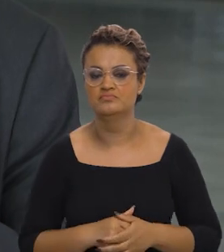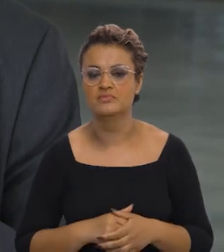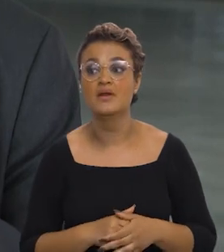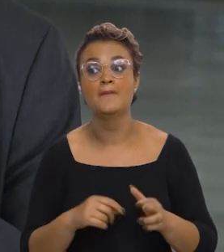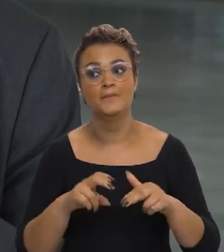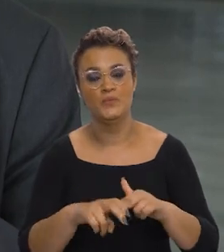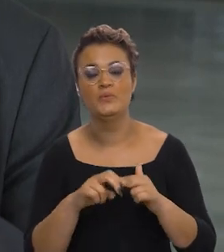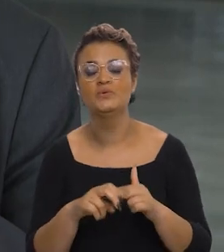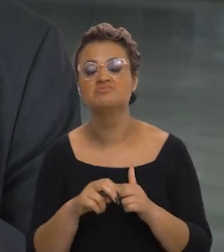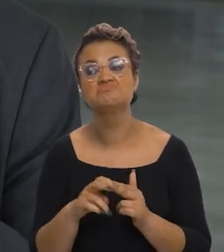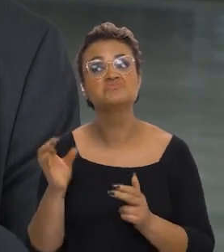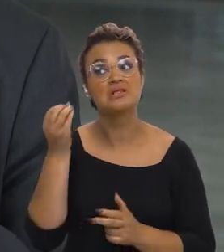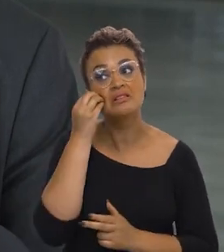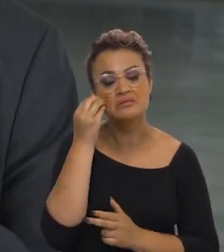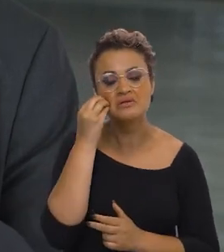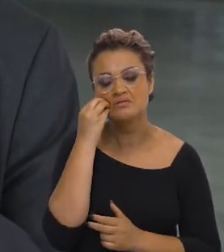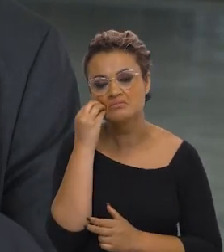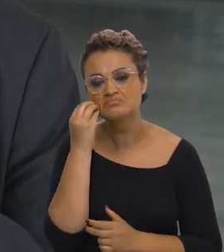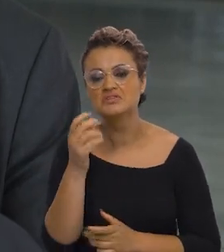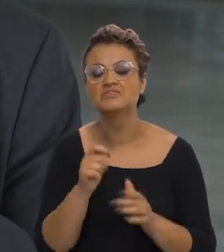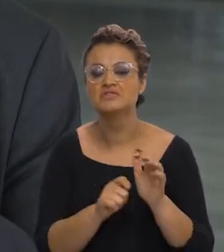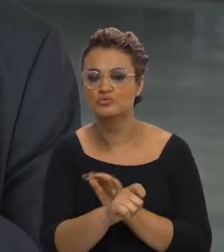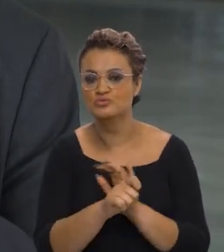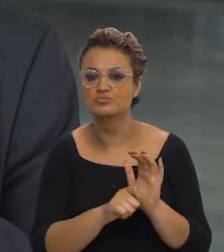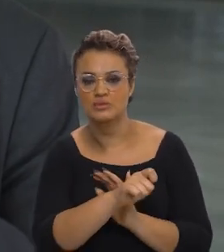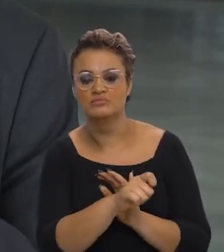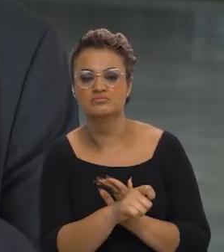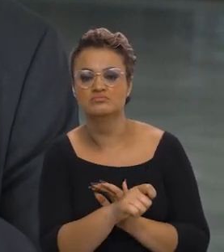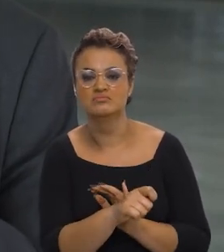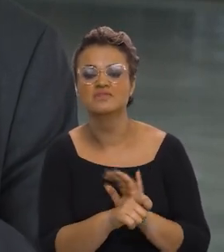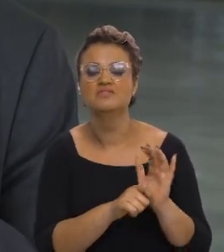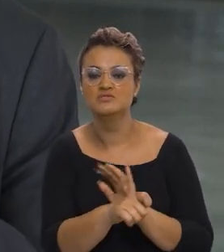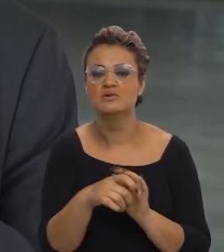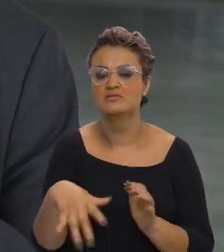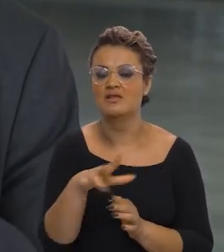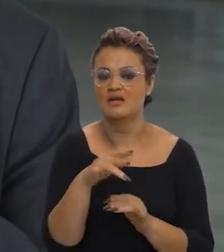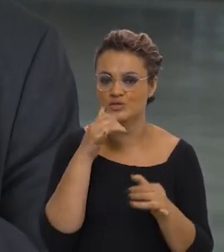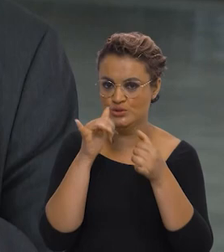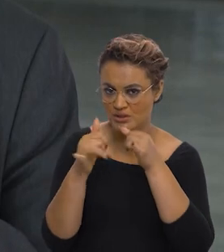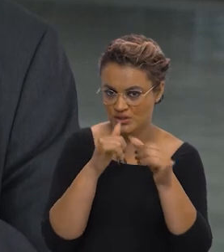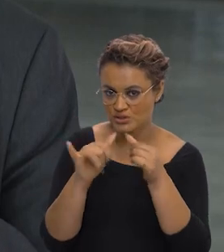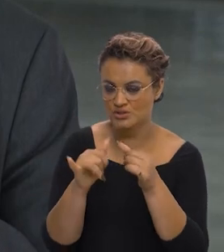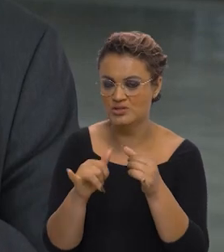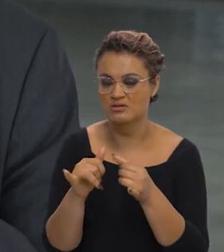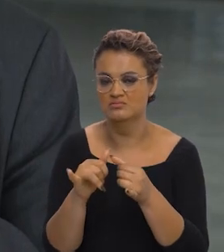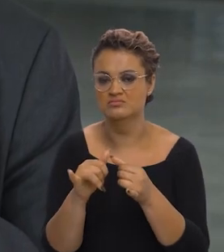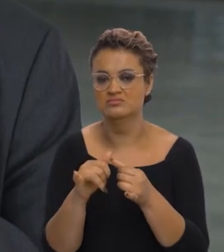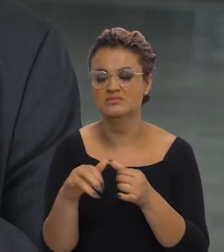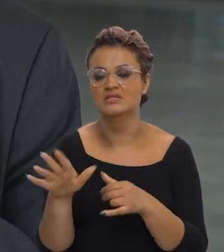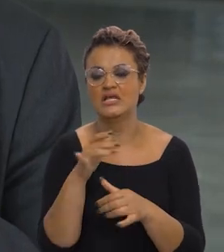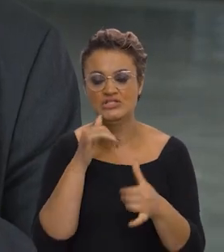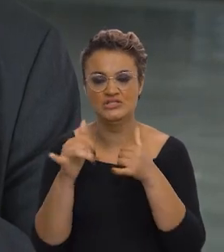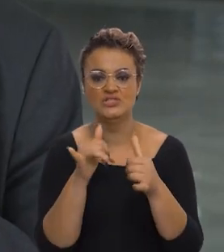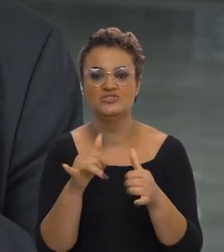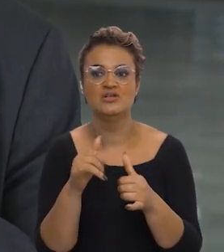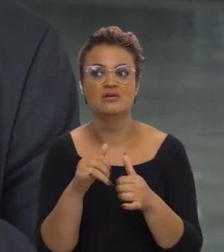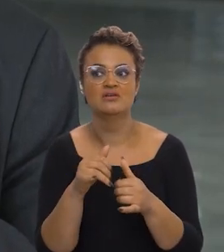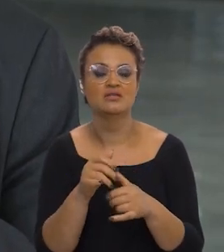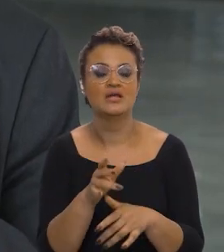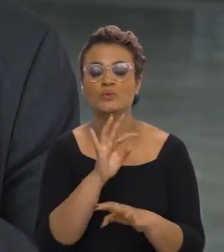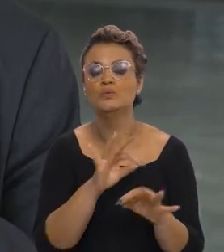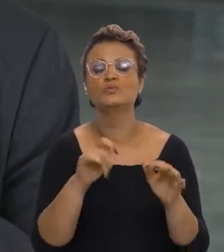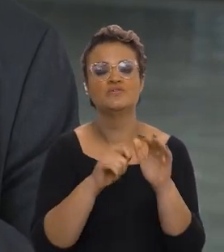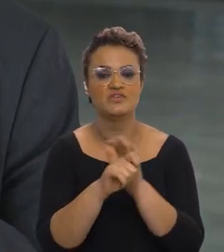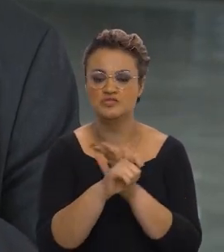Por isso, tem uma aposta muito grande em investimentos no setor de energia, que são praticamente